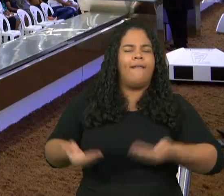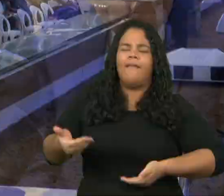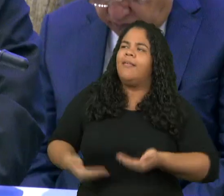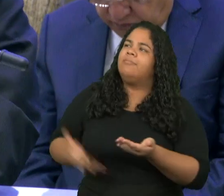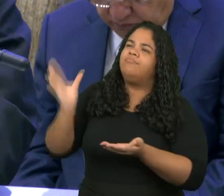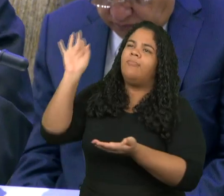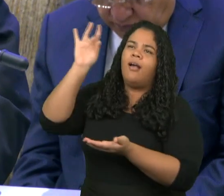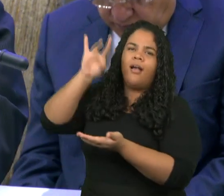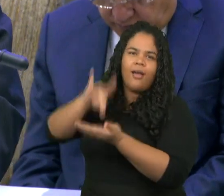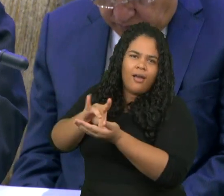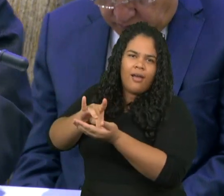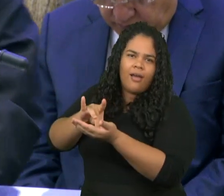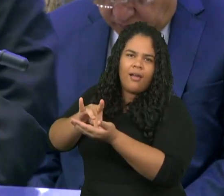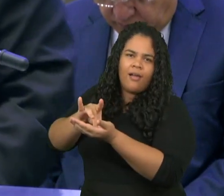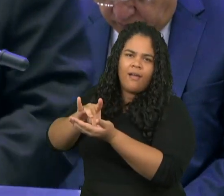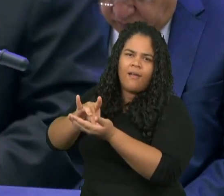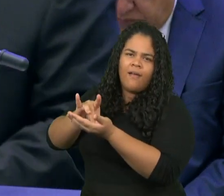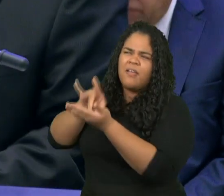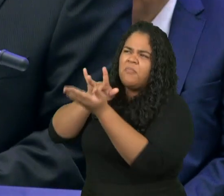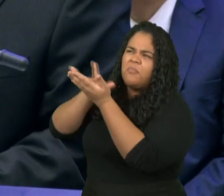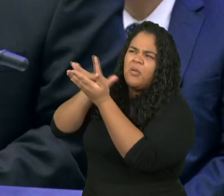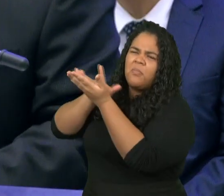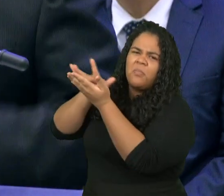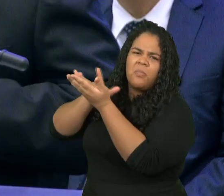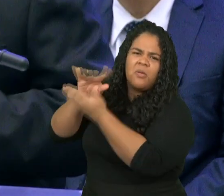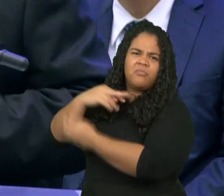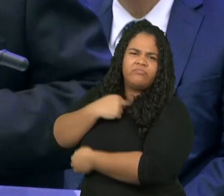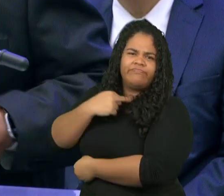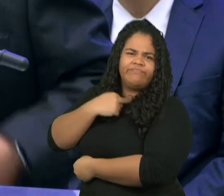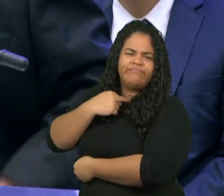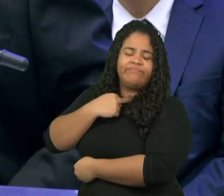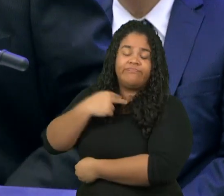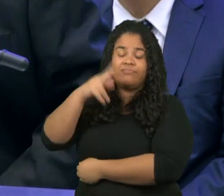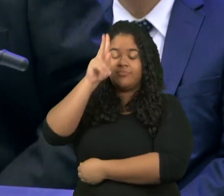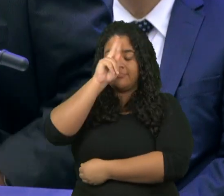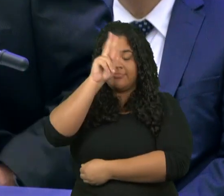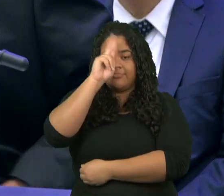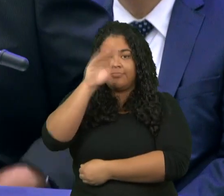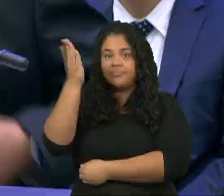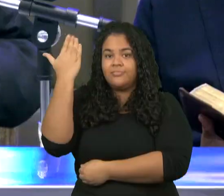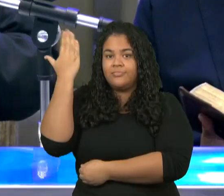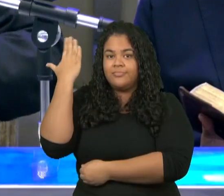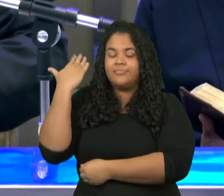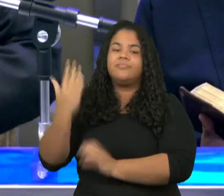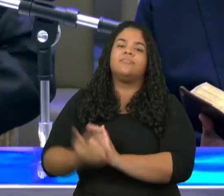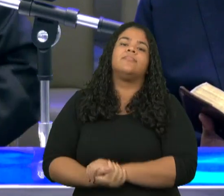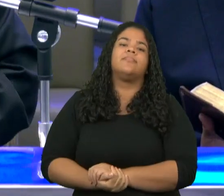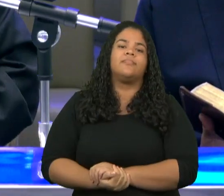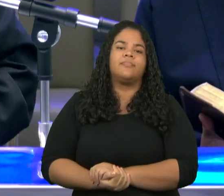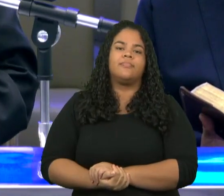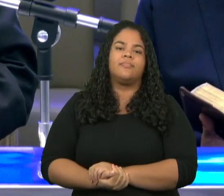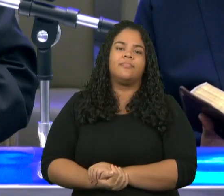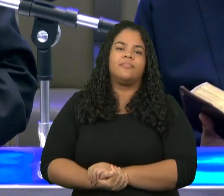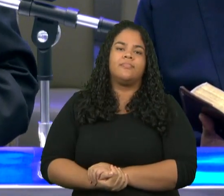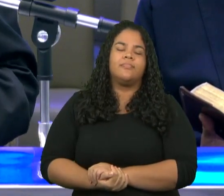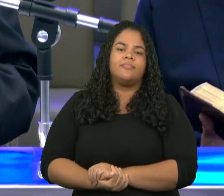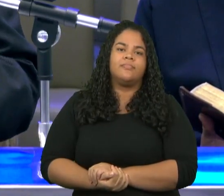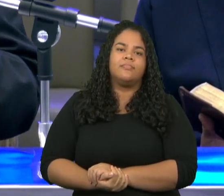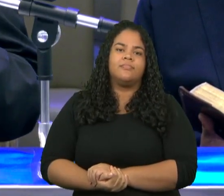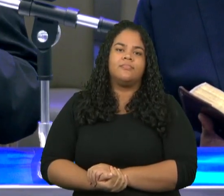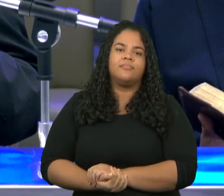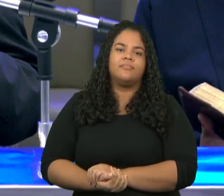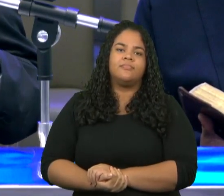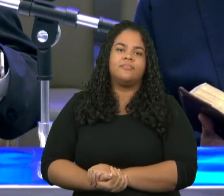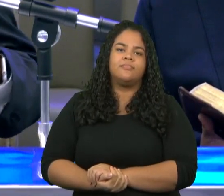a Deus quando Josué que substituiu a Moisés ele viu que